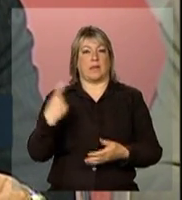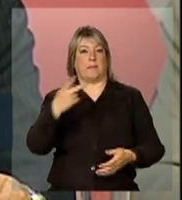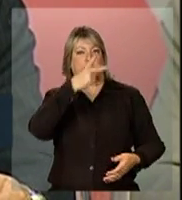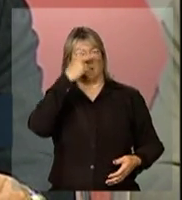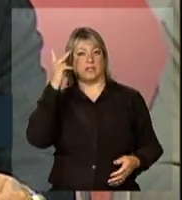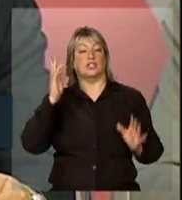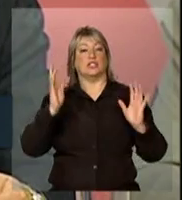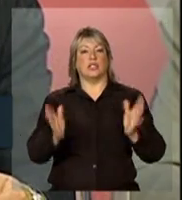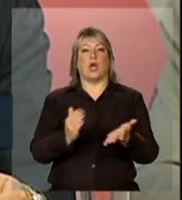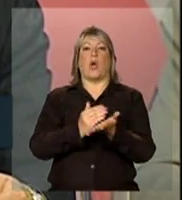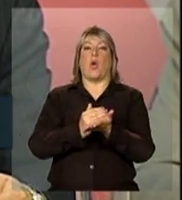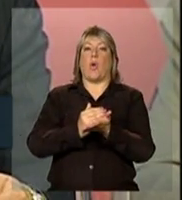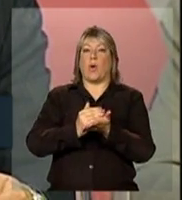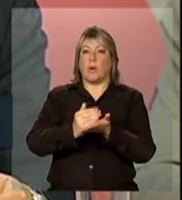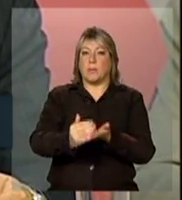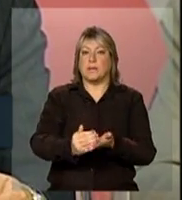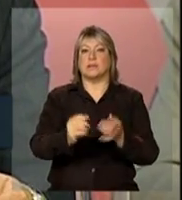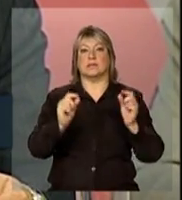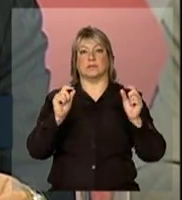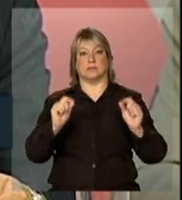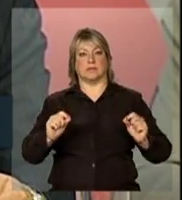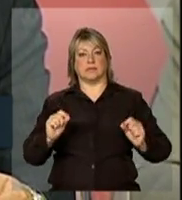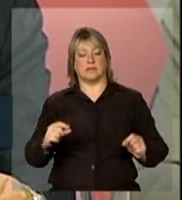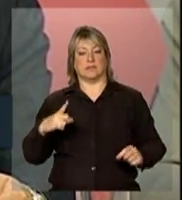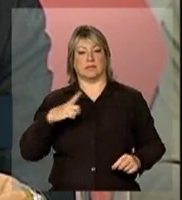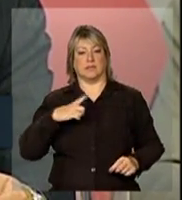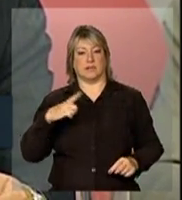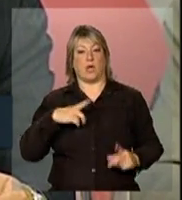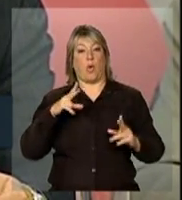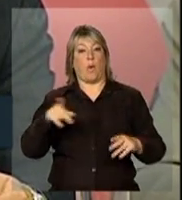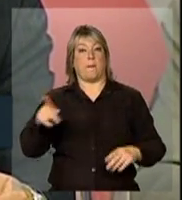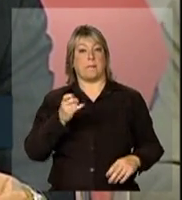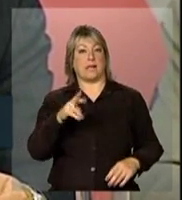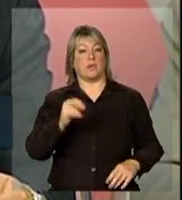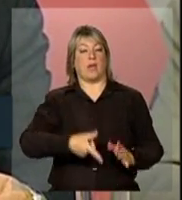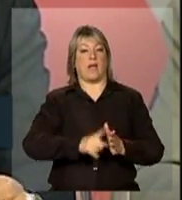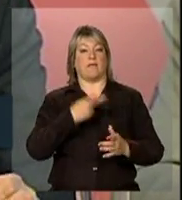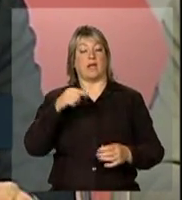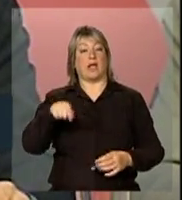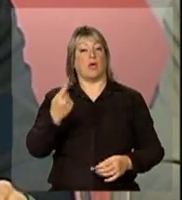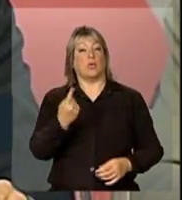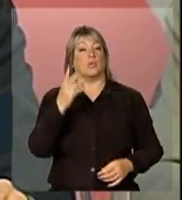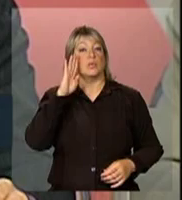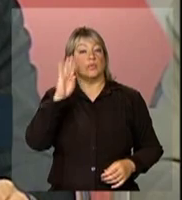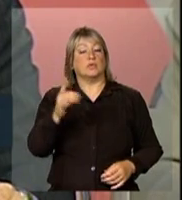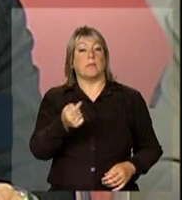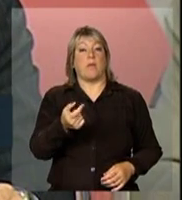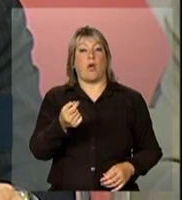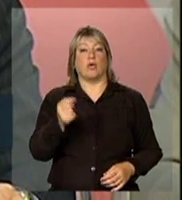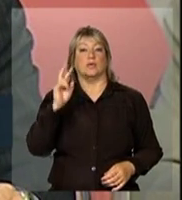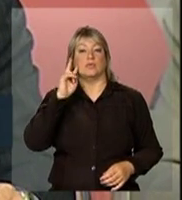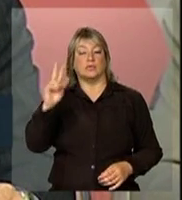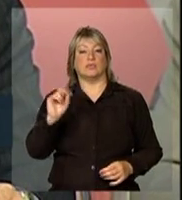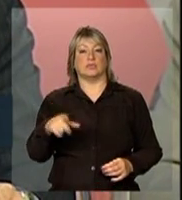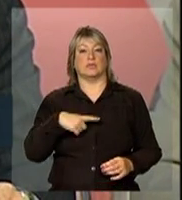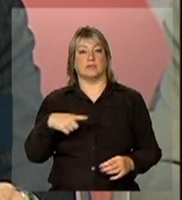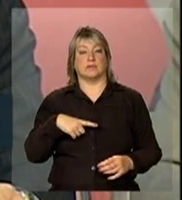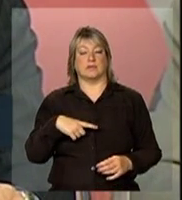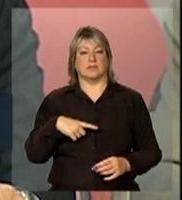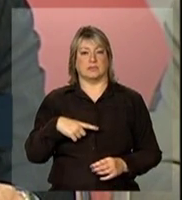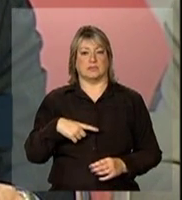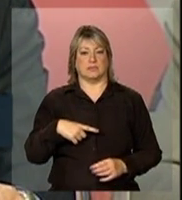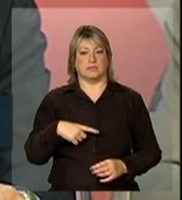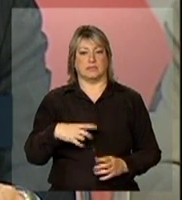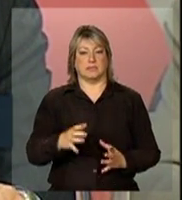precocemente só com a queda do CD4, menor que 500. Como disse o Pedro Sheck, que um dos poucos países em desenvolvimento, é o único desenvolvimento que está fazendo